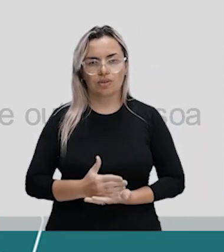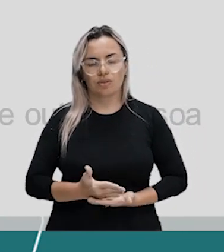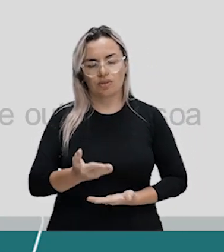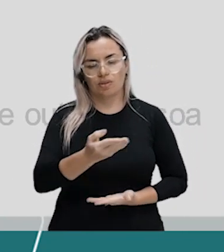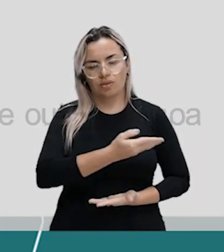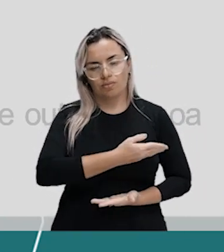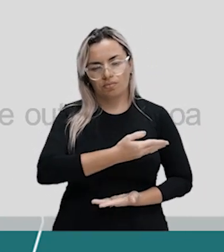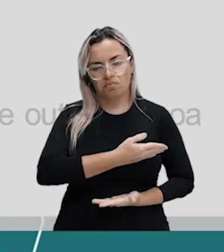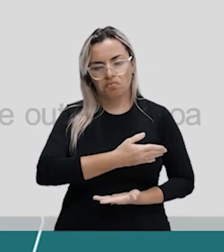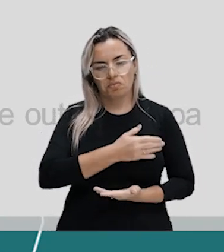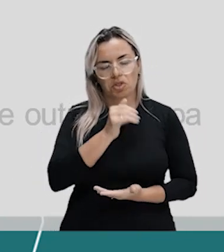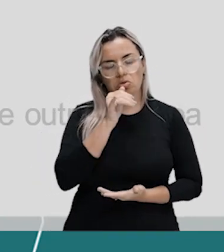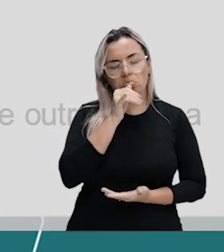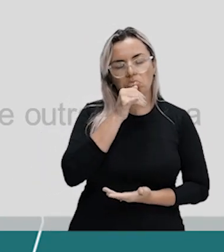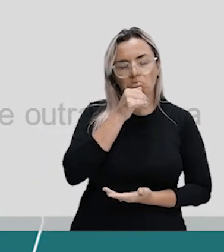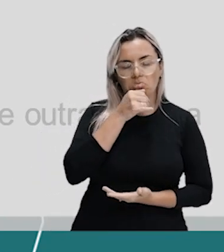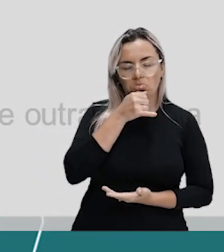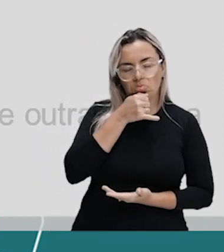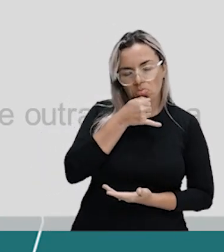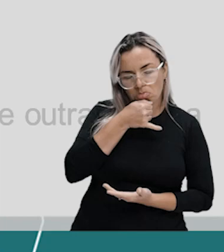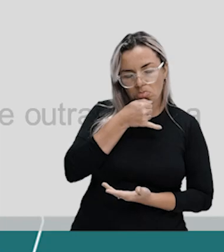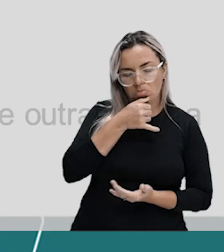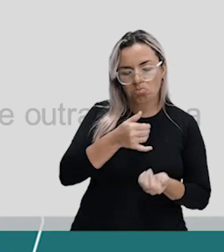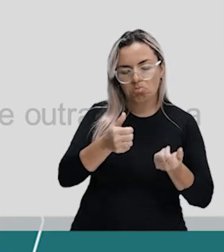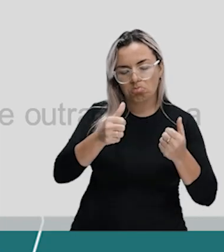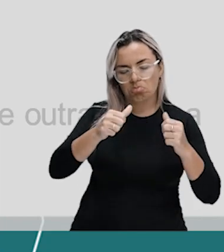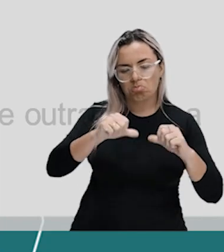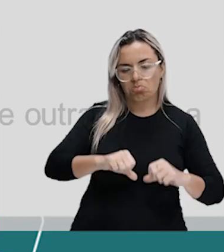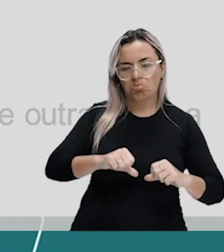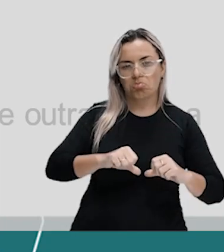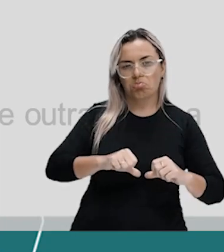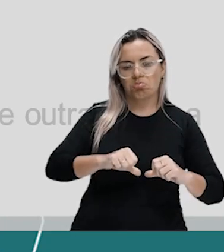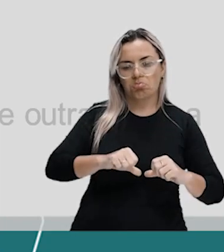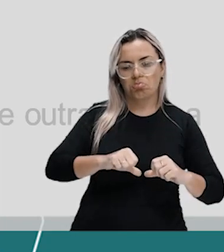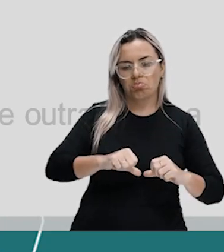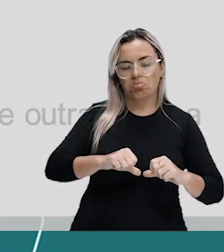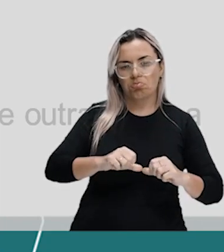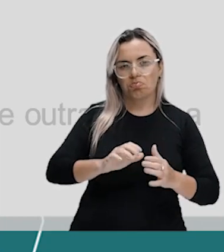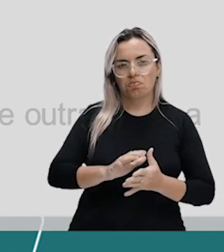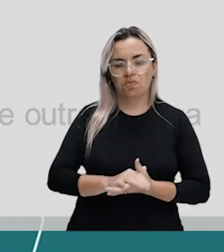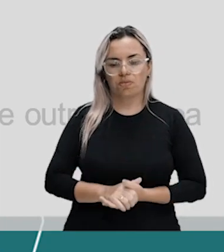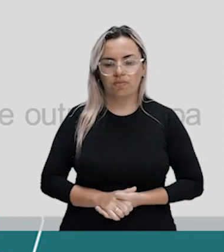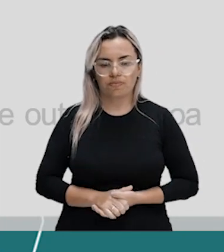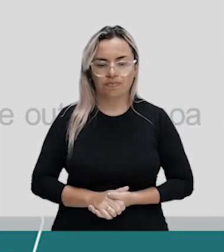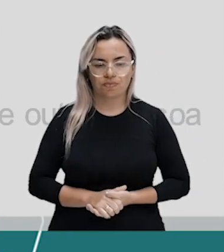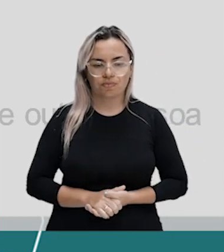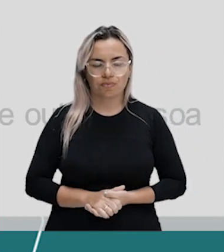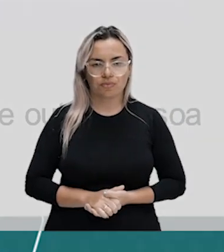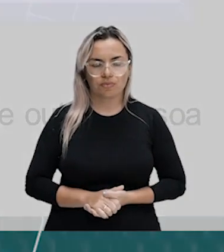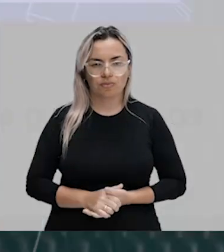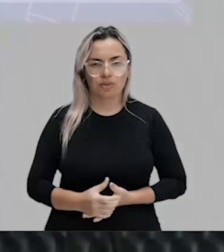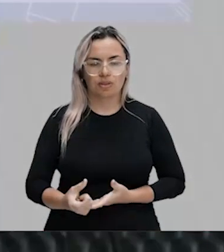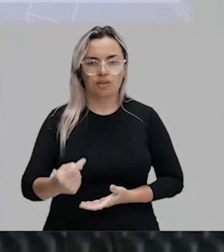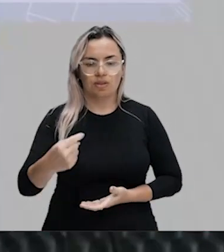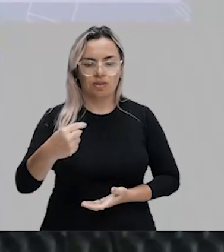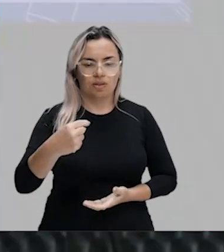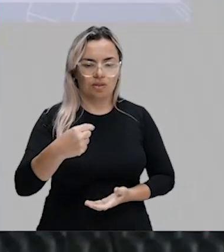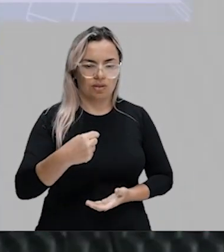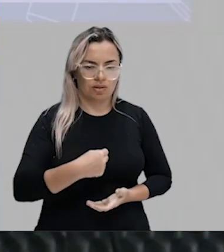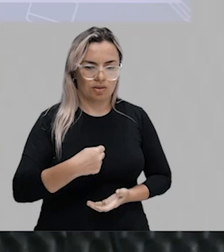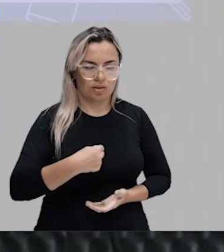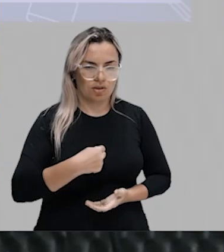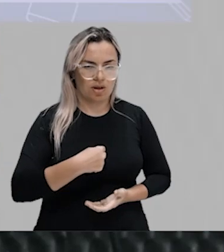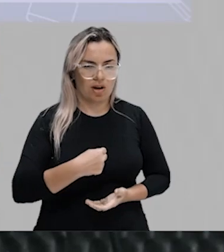capa caída. Um chico, um chato que está andando de capa caída. Eu vou echar na